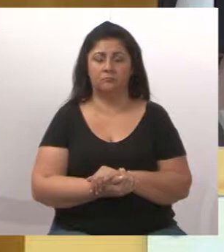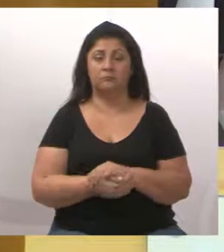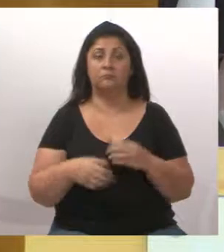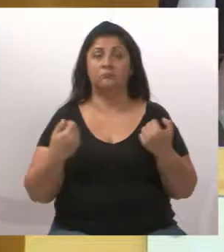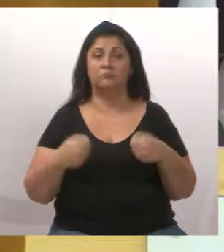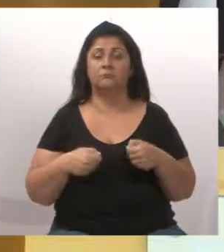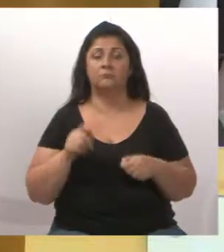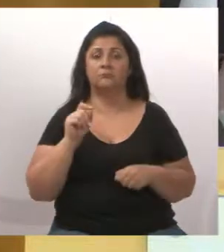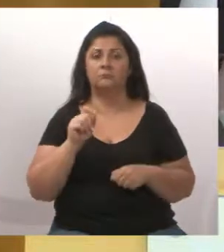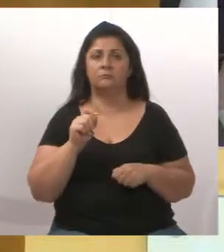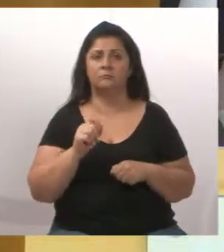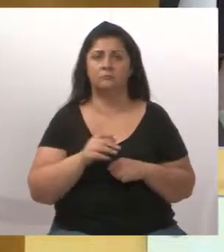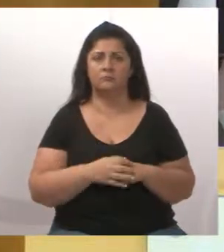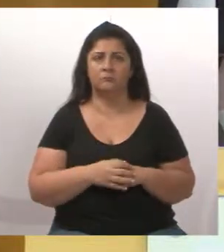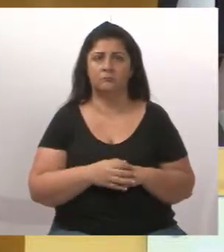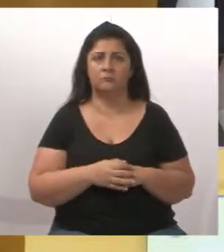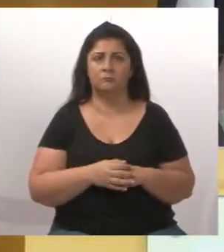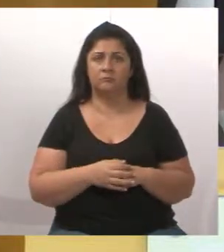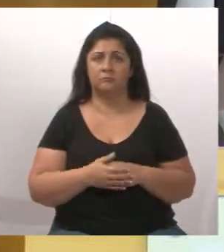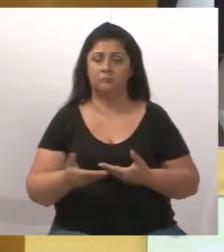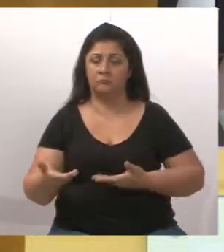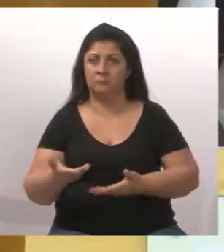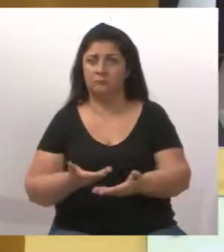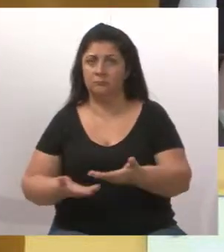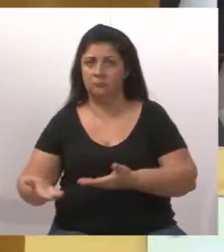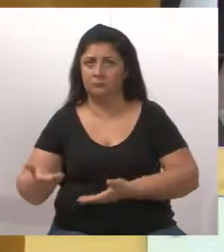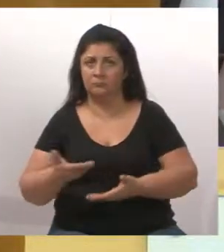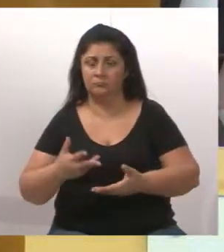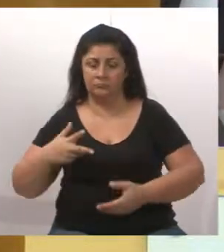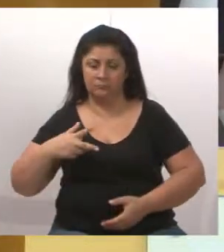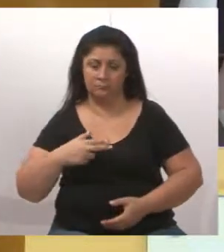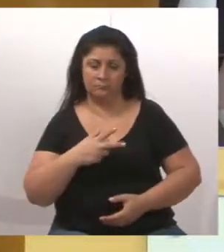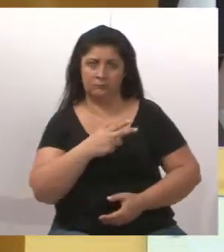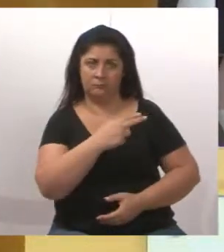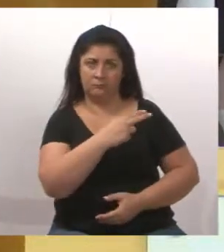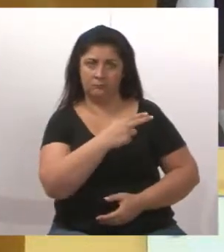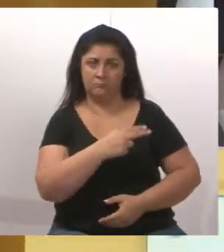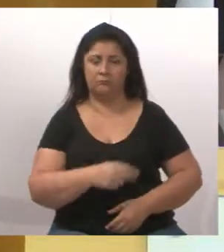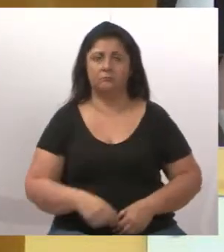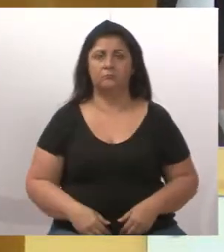precisa do quê? De um atendimento numa cirurgia geral.